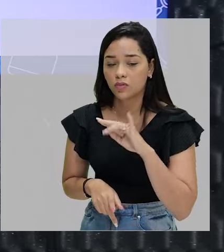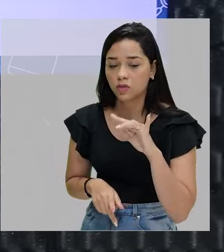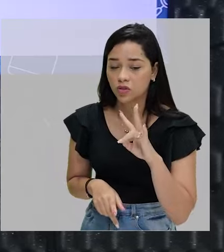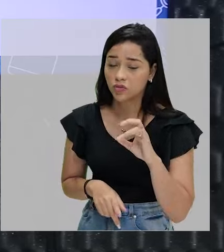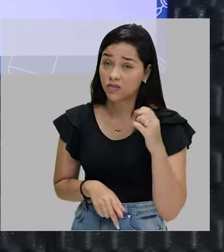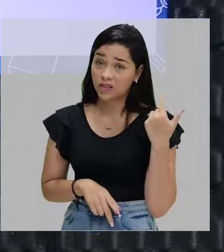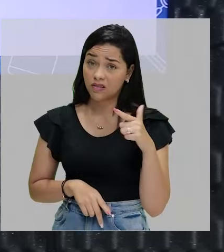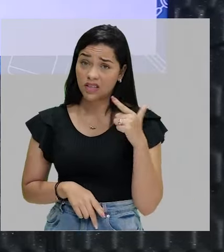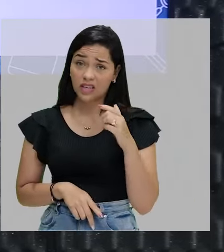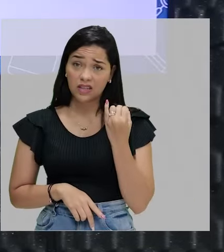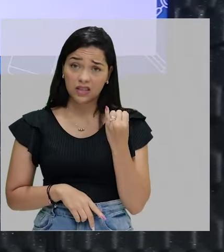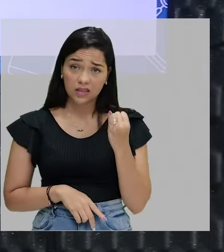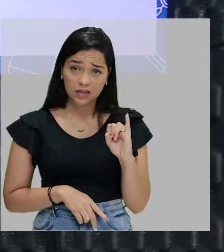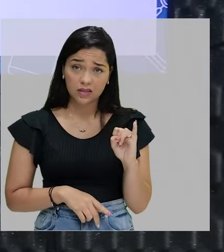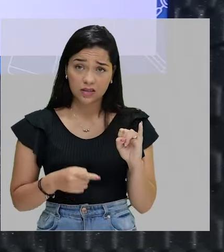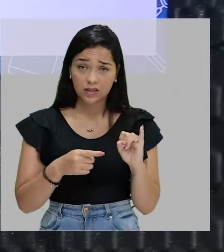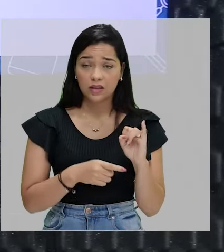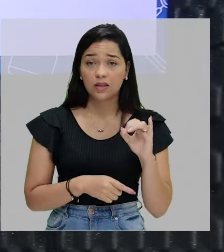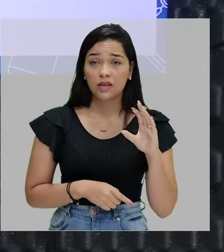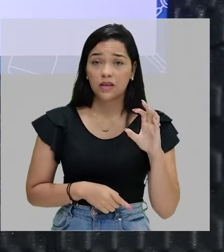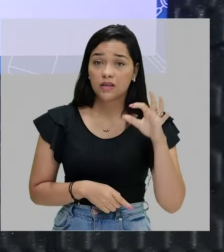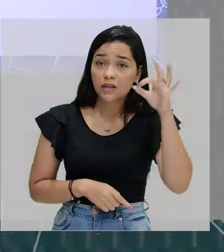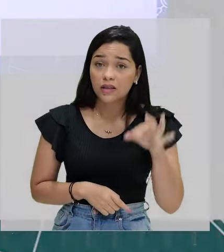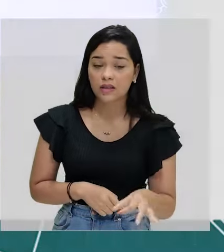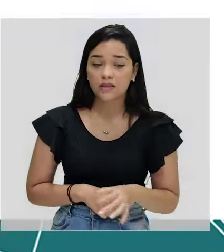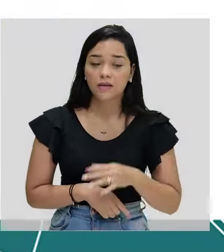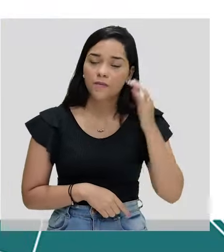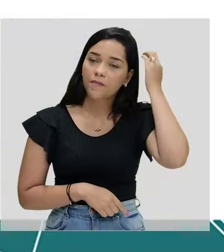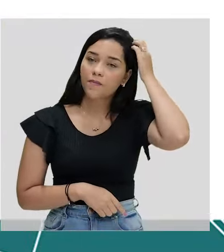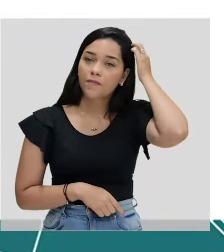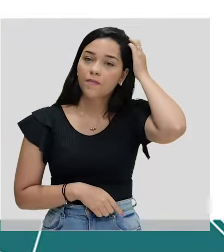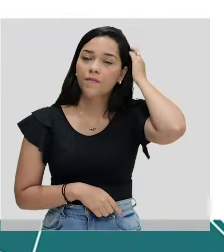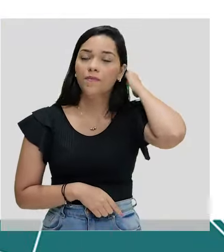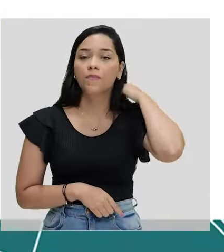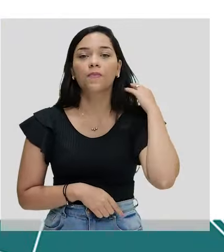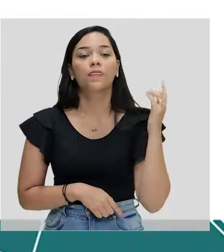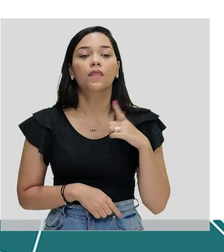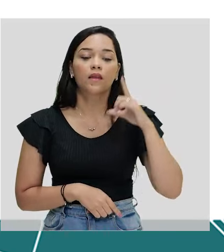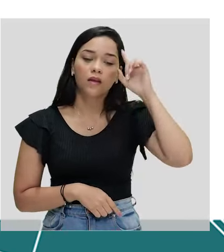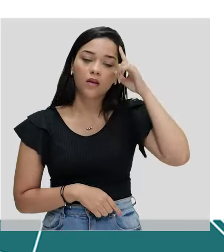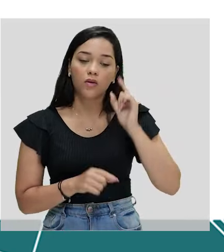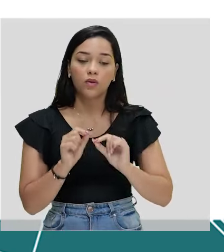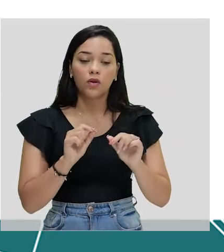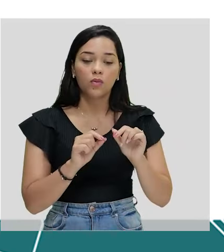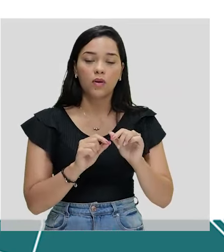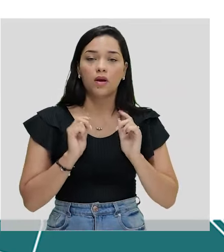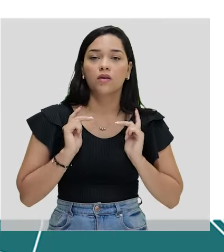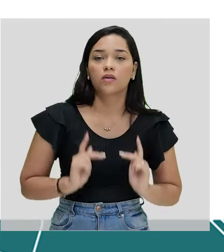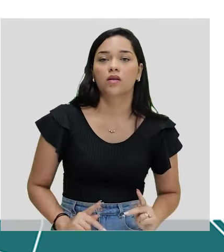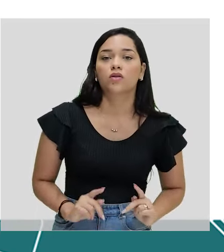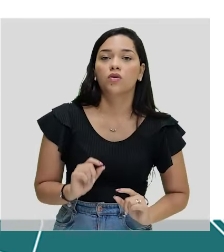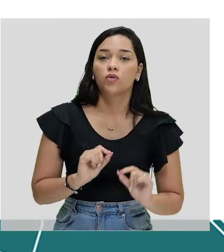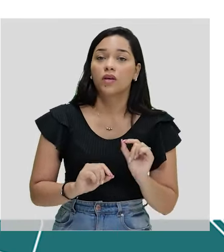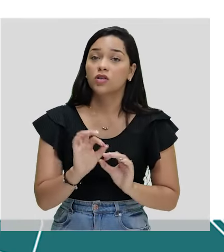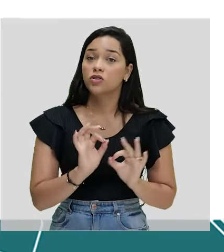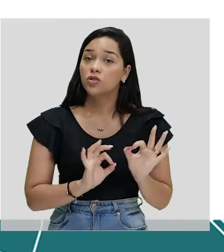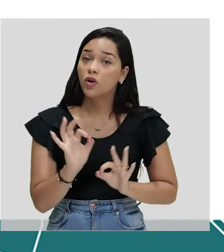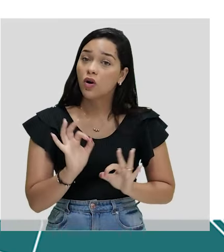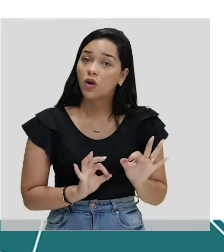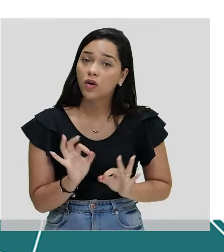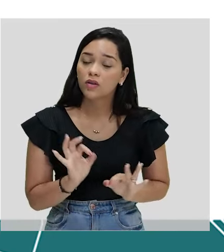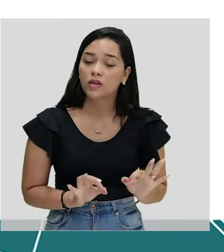incerteza. E o imperativo exprime uma atitude de ordem,